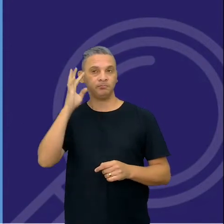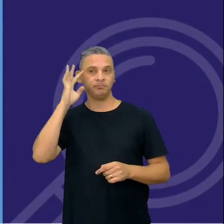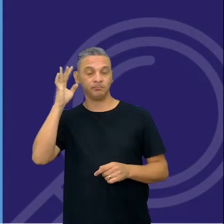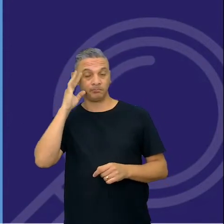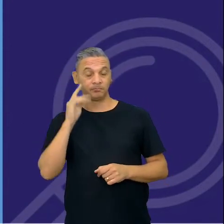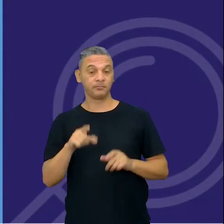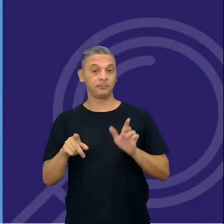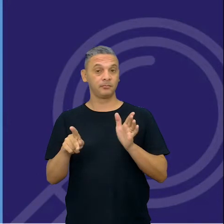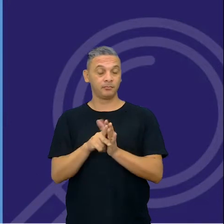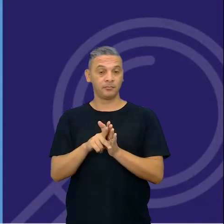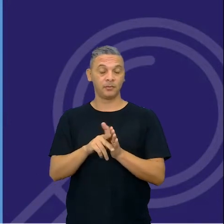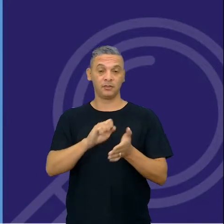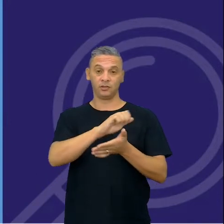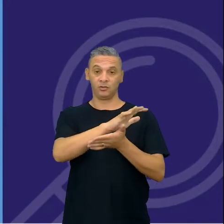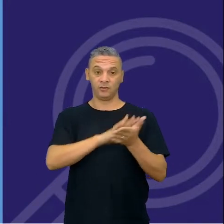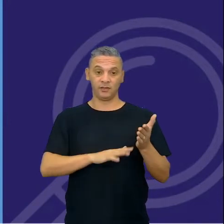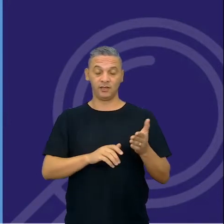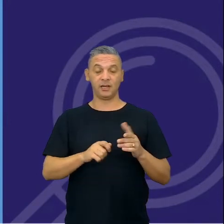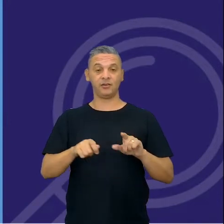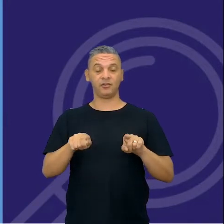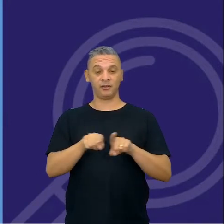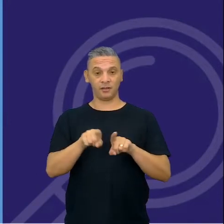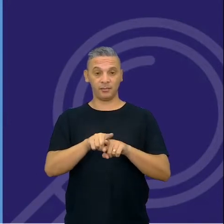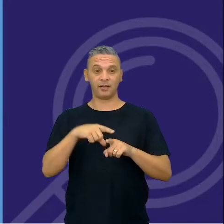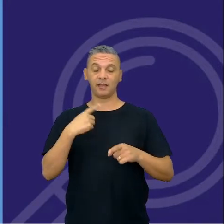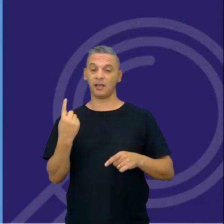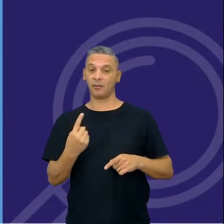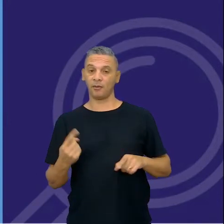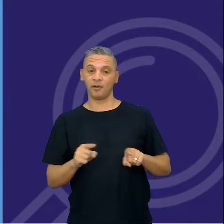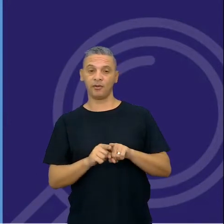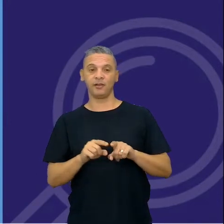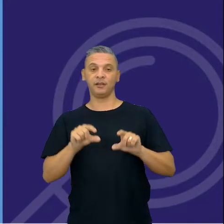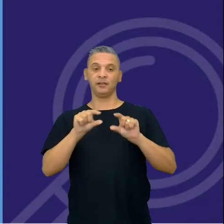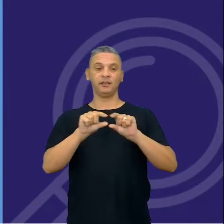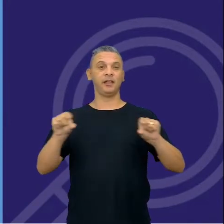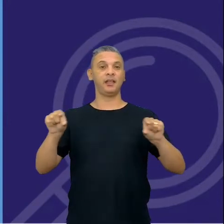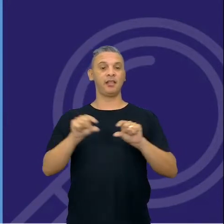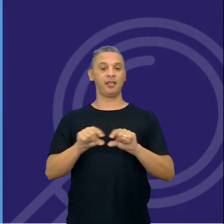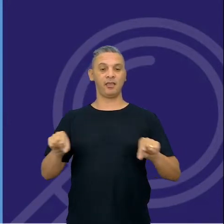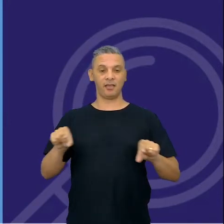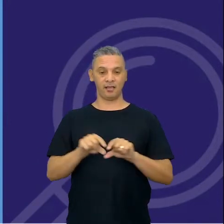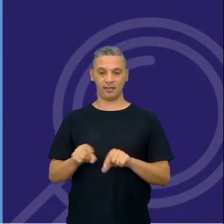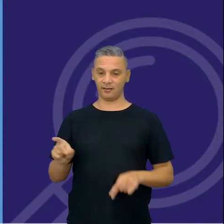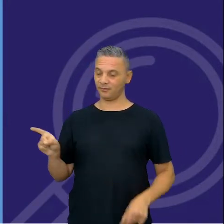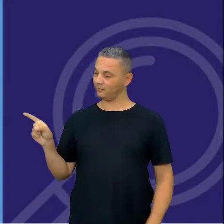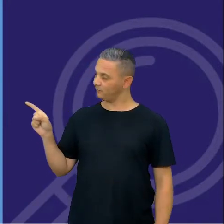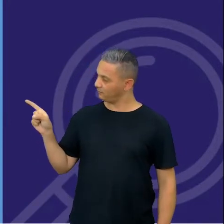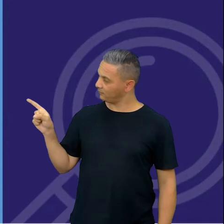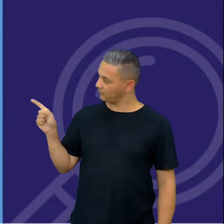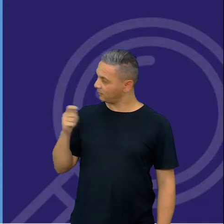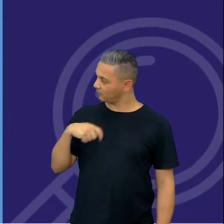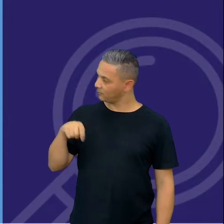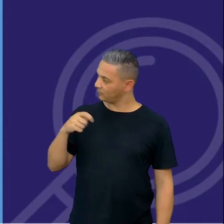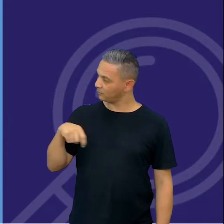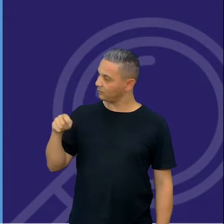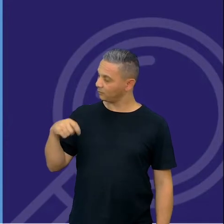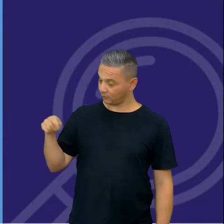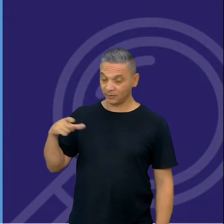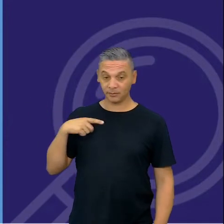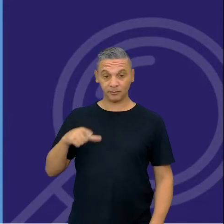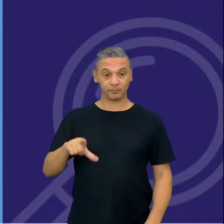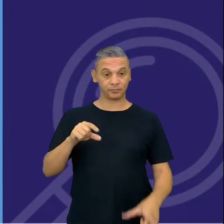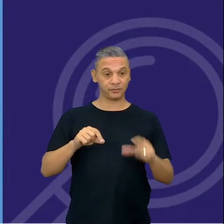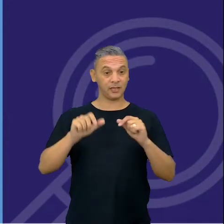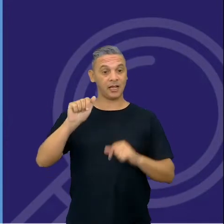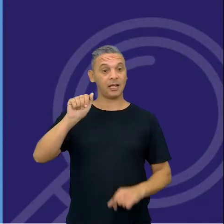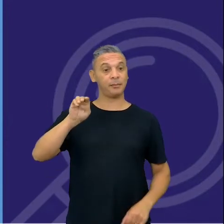próprio exercício da pochila trazem algumas linhas embaixo. Então, era uma questão de múltipla escolha,